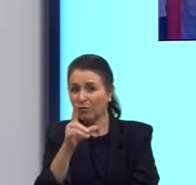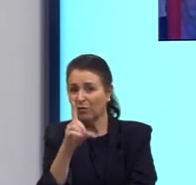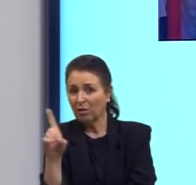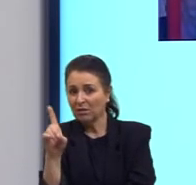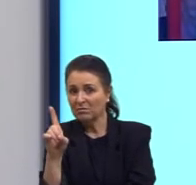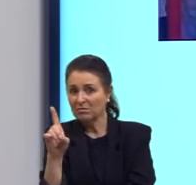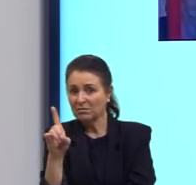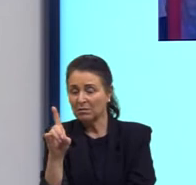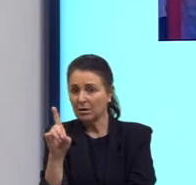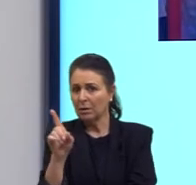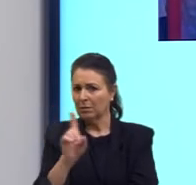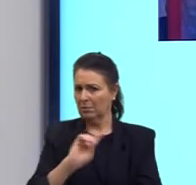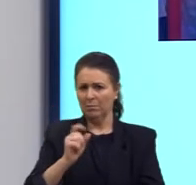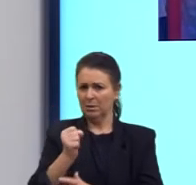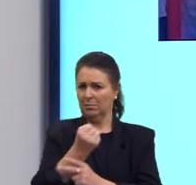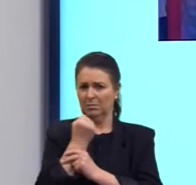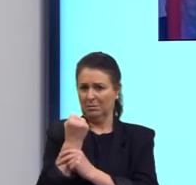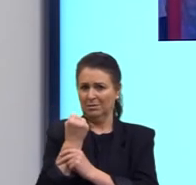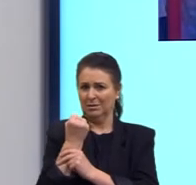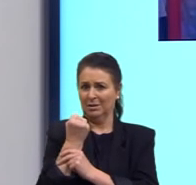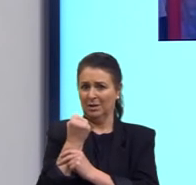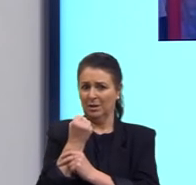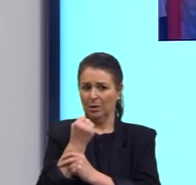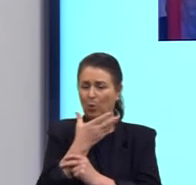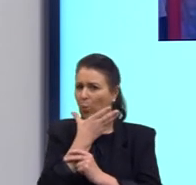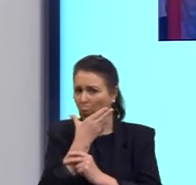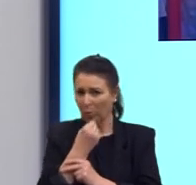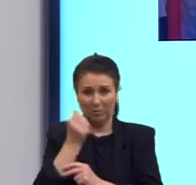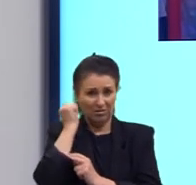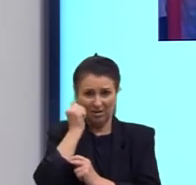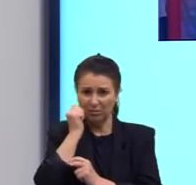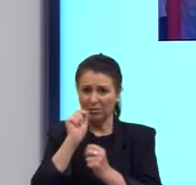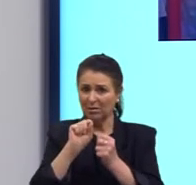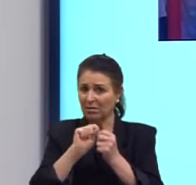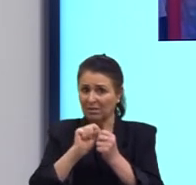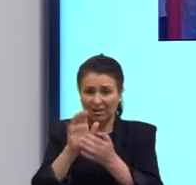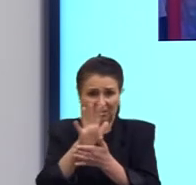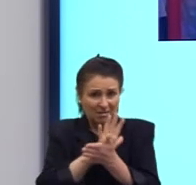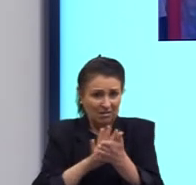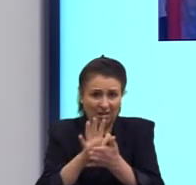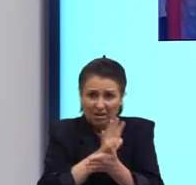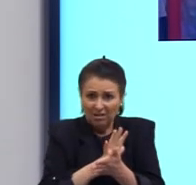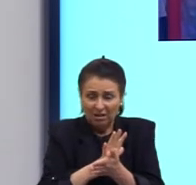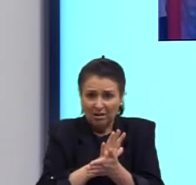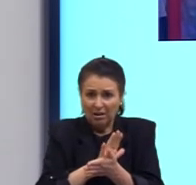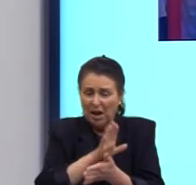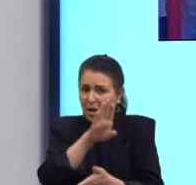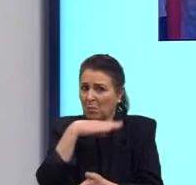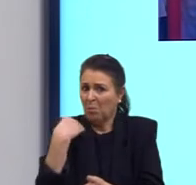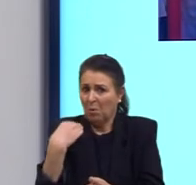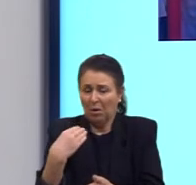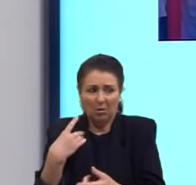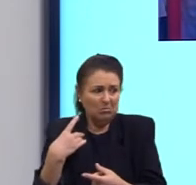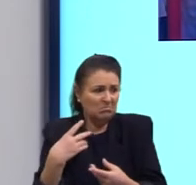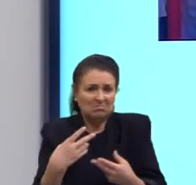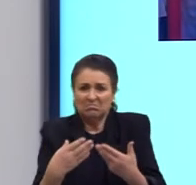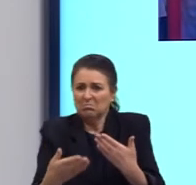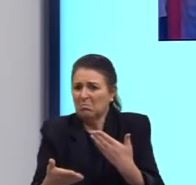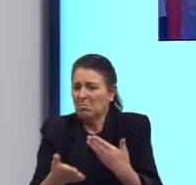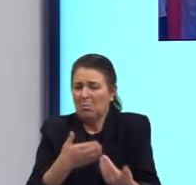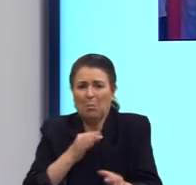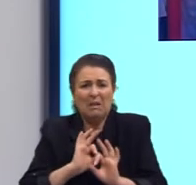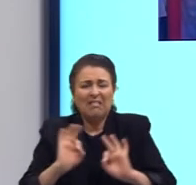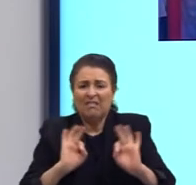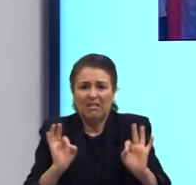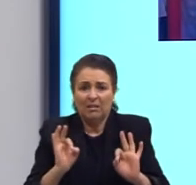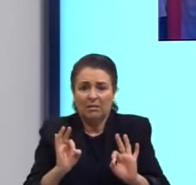segurança. O George Floyd não estava fazendo absolutamente nada e foi morto por um motivo banal, de uma forma que